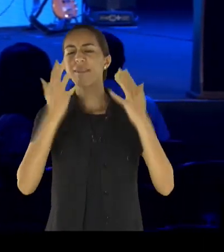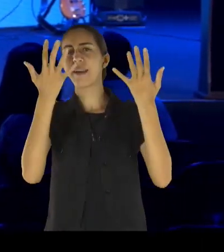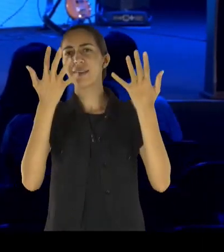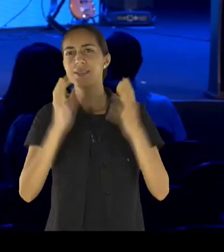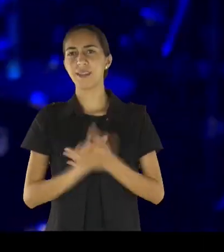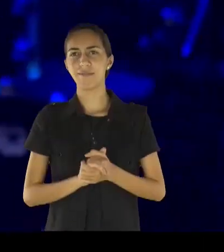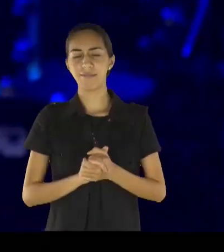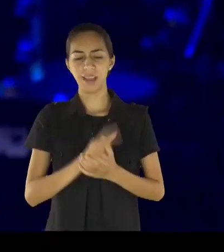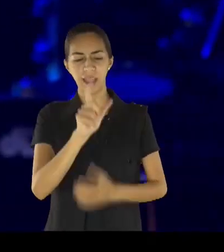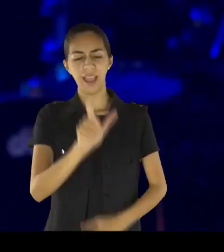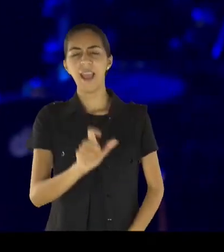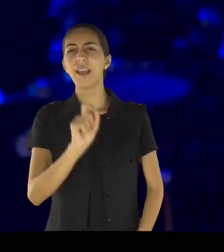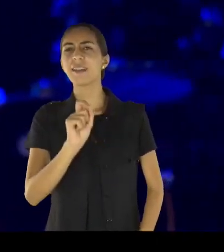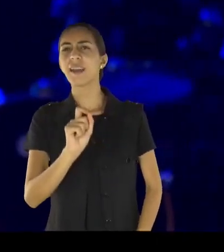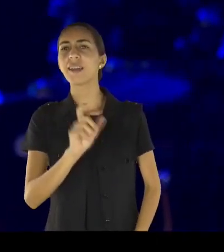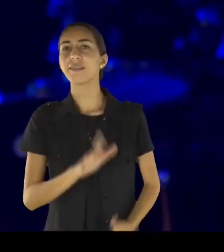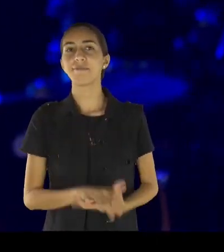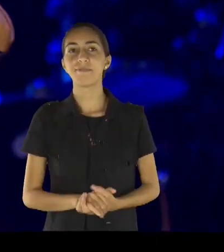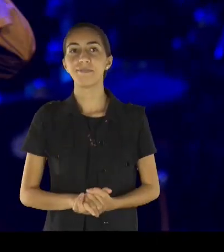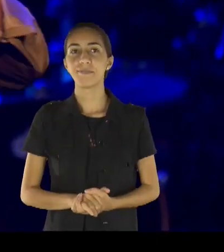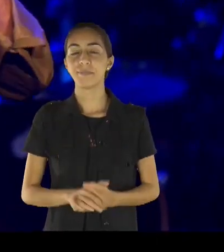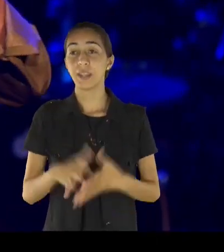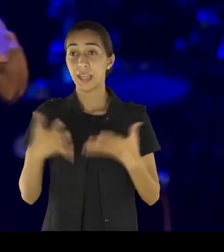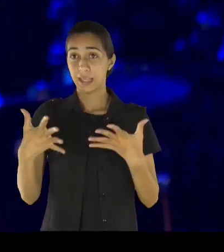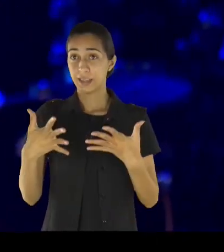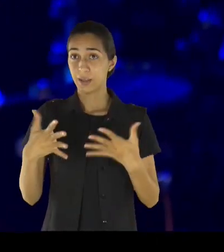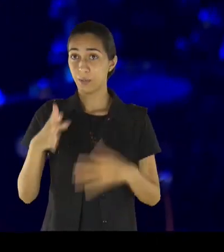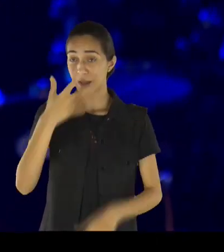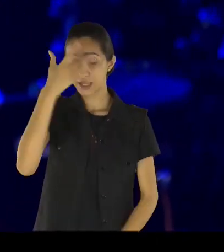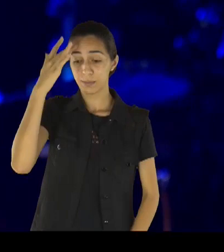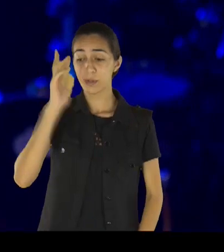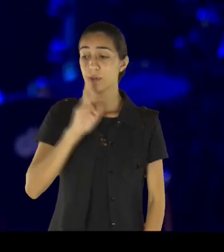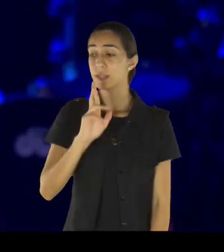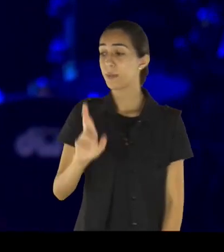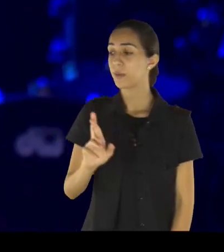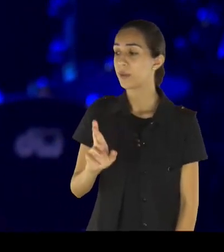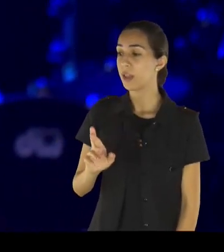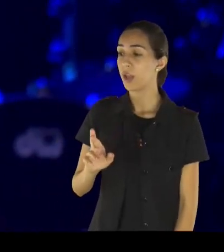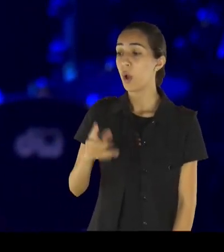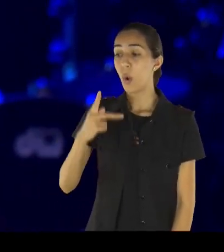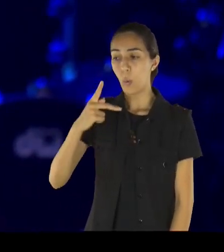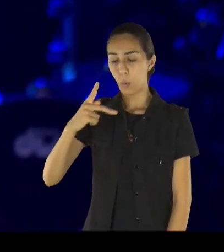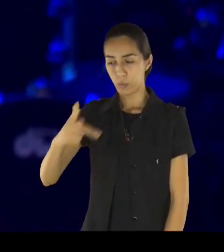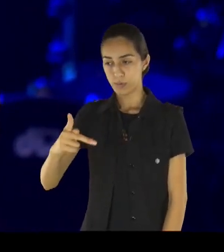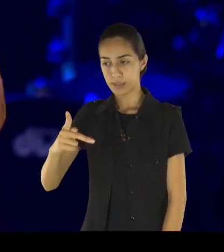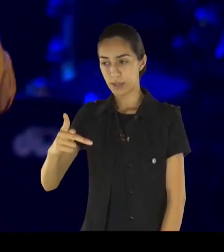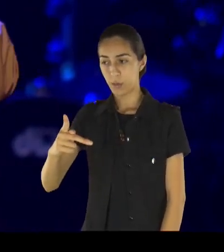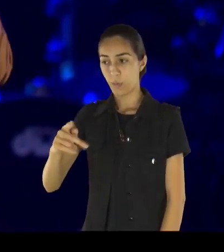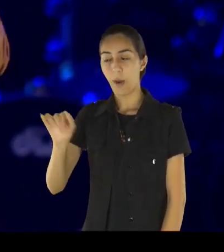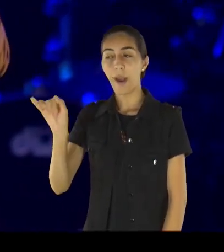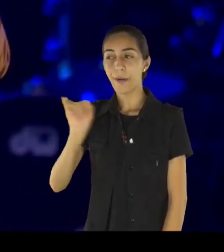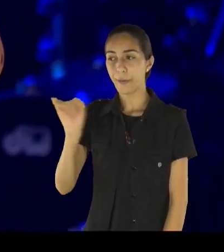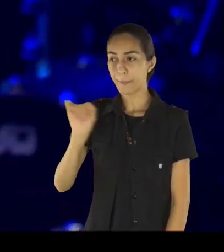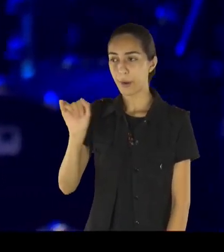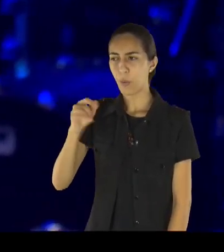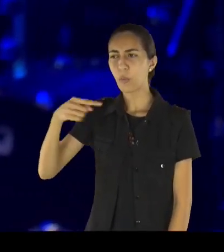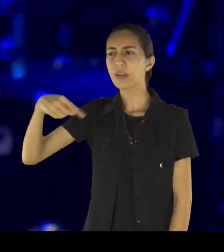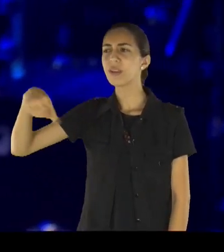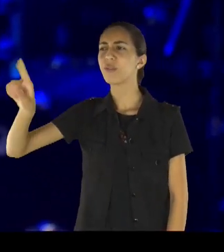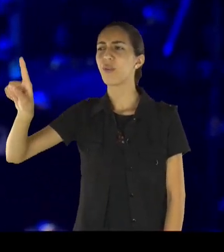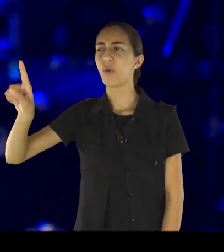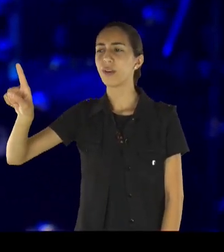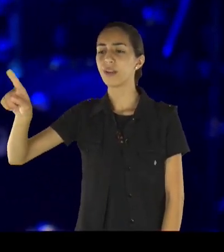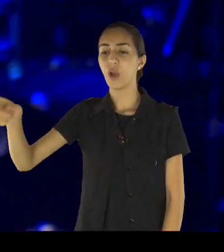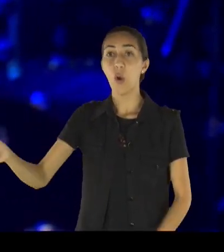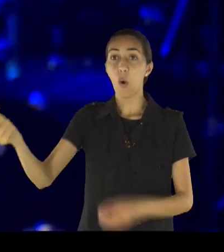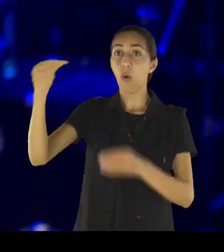uma ração de qualidade, que era para deixar no ponto, não, ele matou, poxa vida, meu pai nunca matou um cabrito para mim,